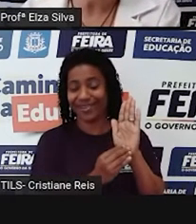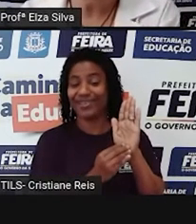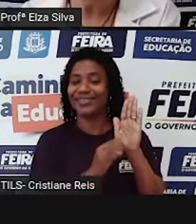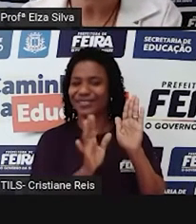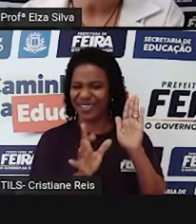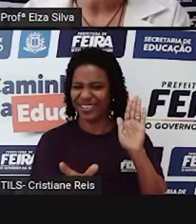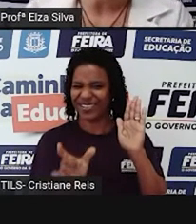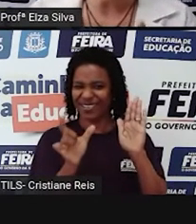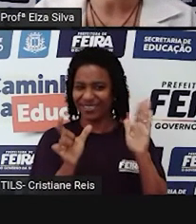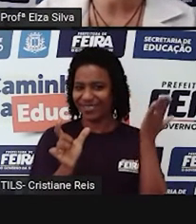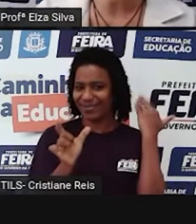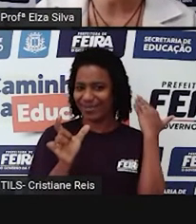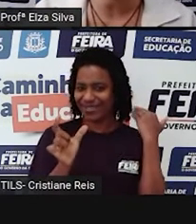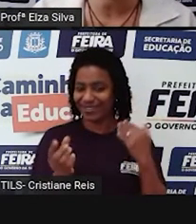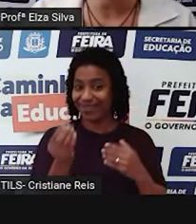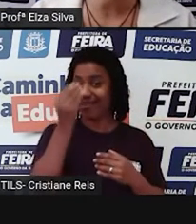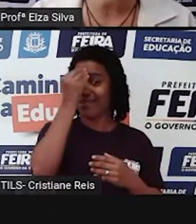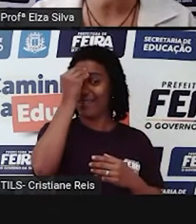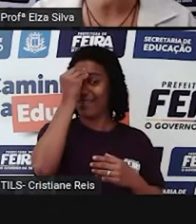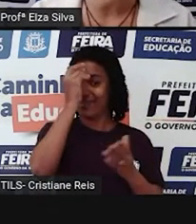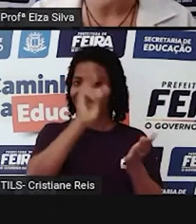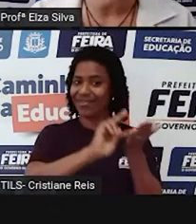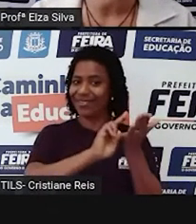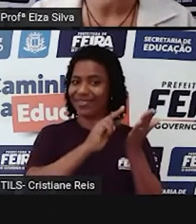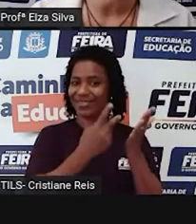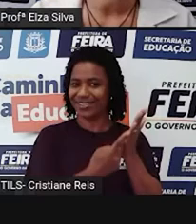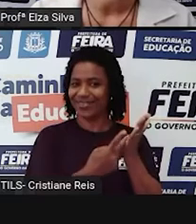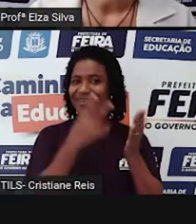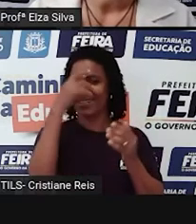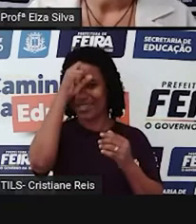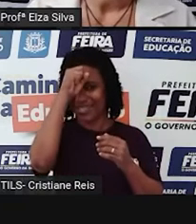construindo ao longo de sua vida estudantil.